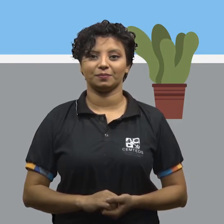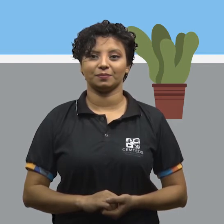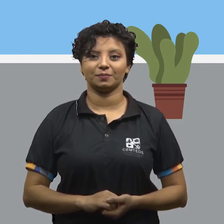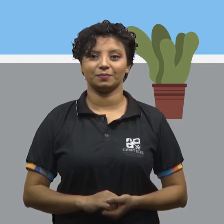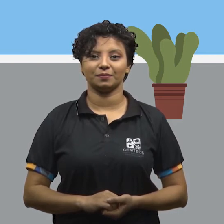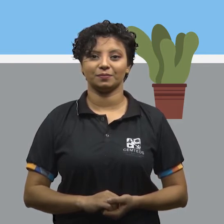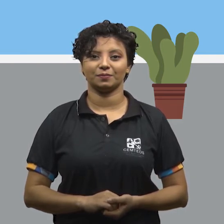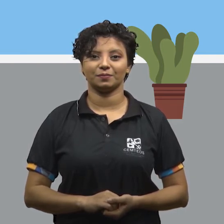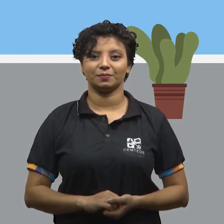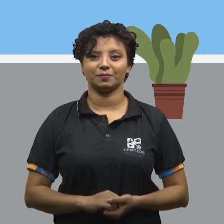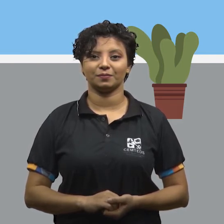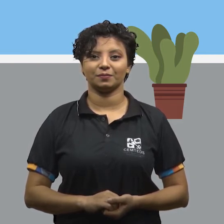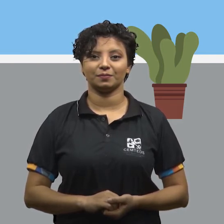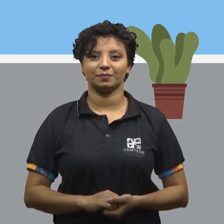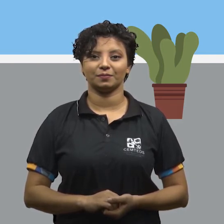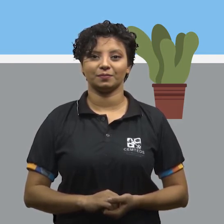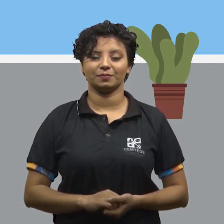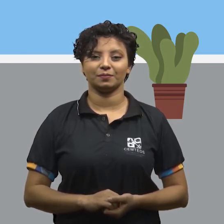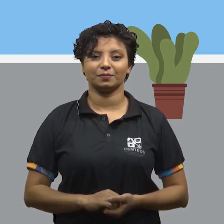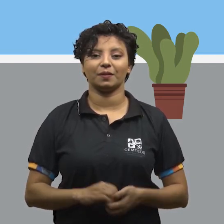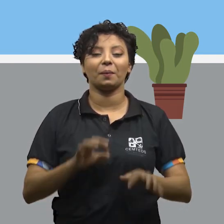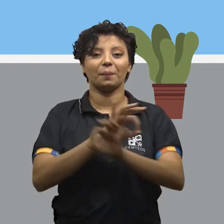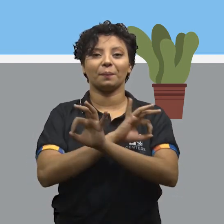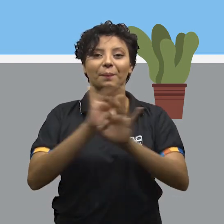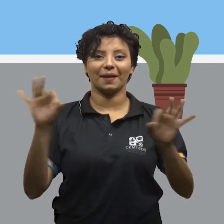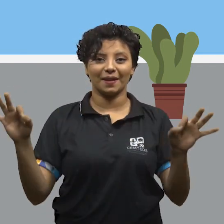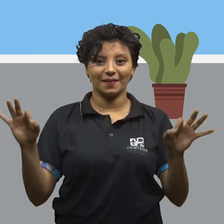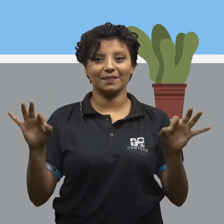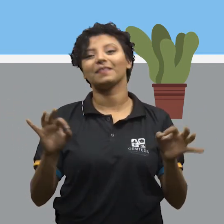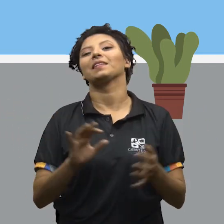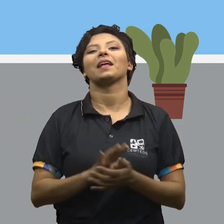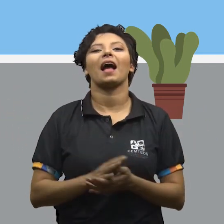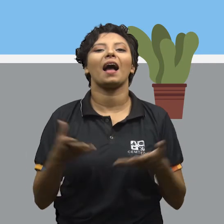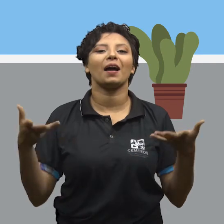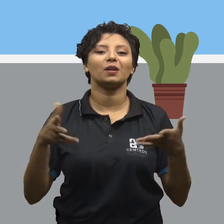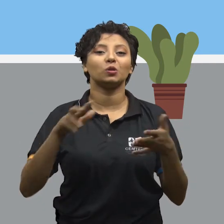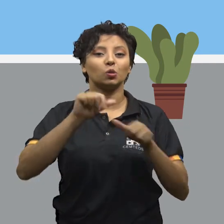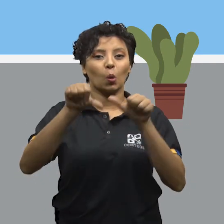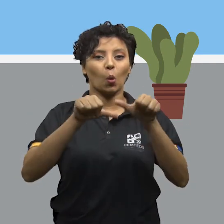Muito bom. Perfeito. Vamos trocar.